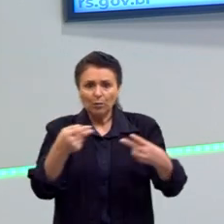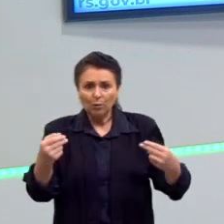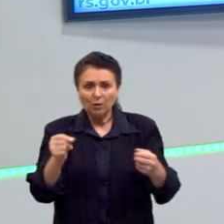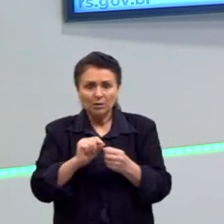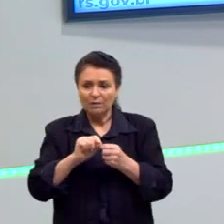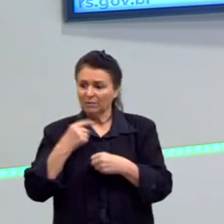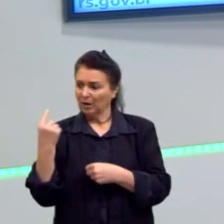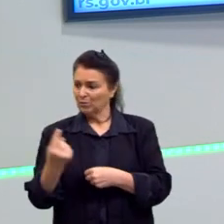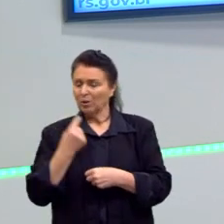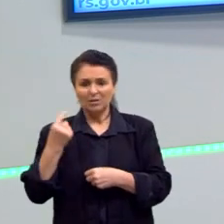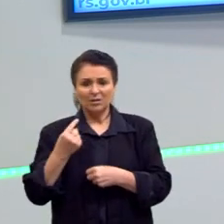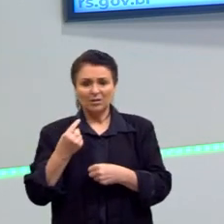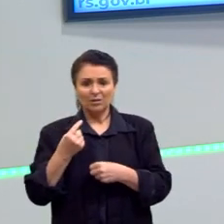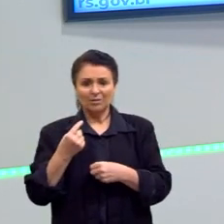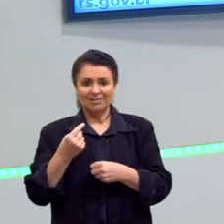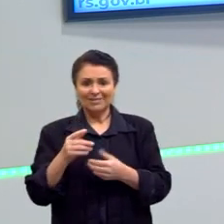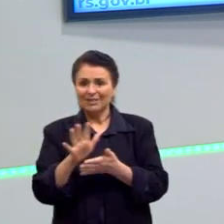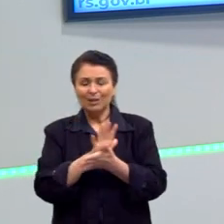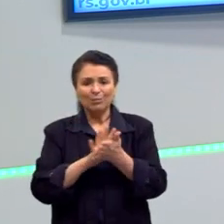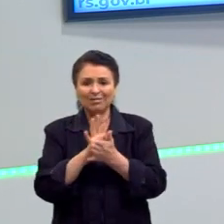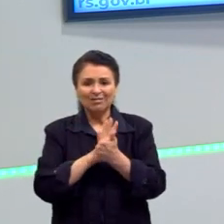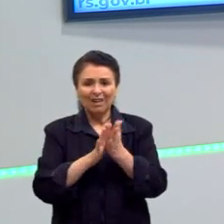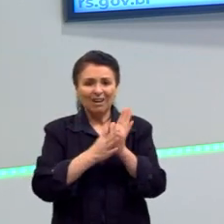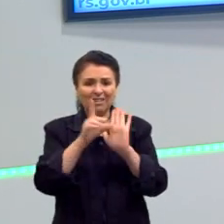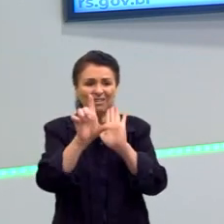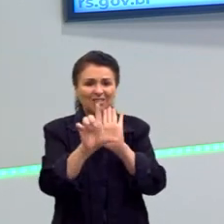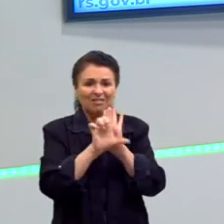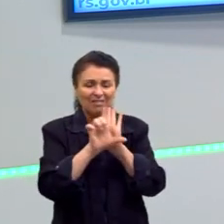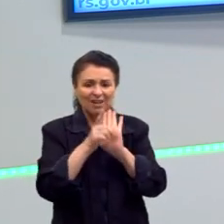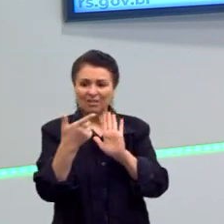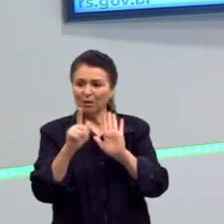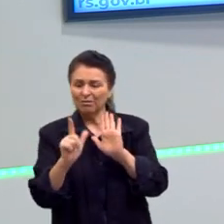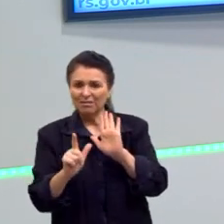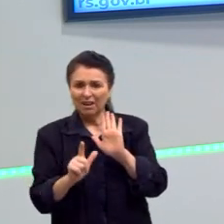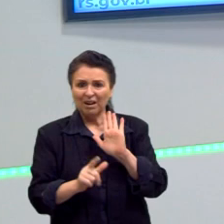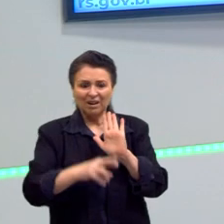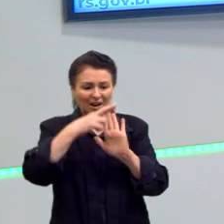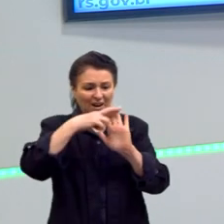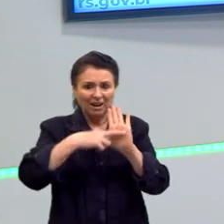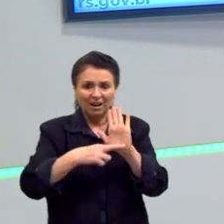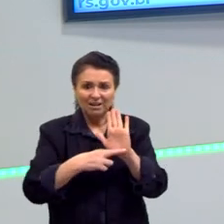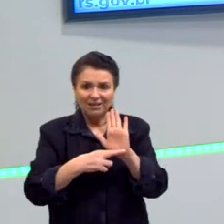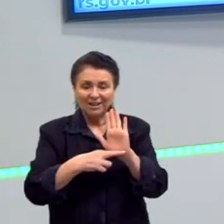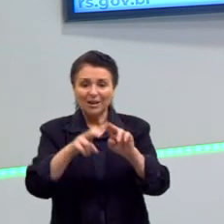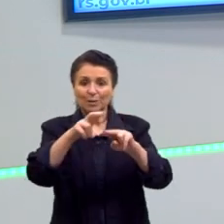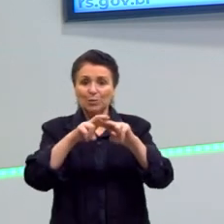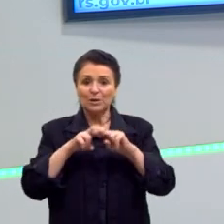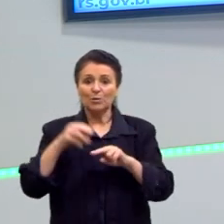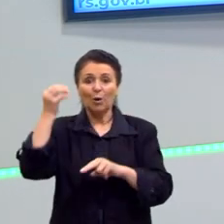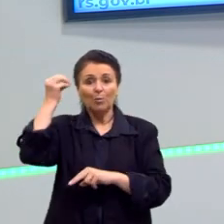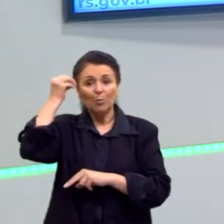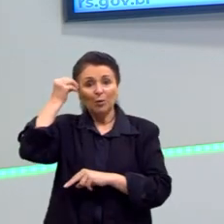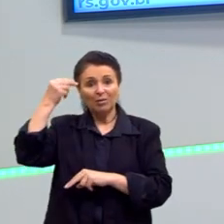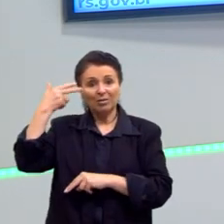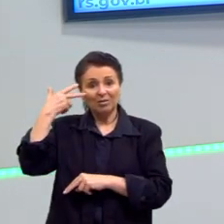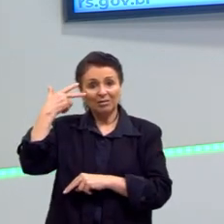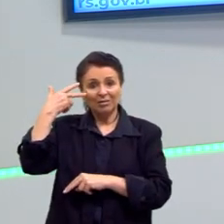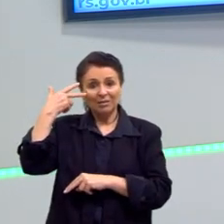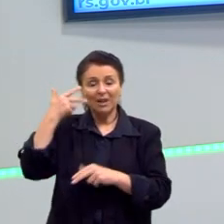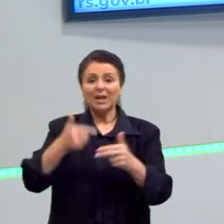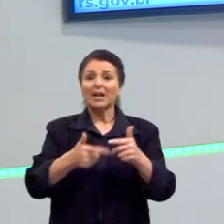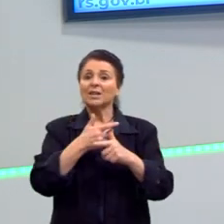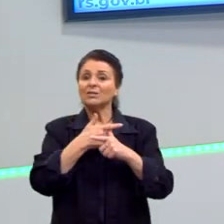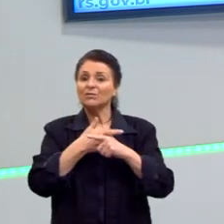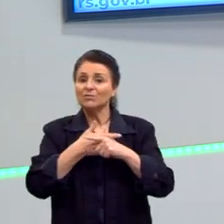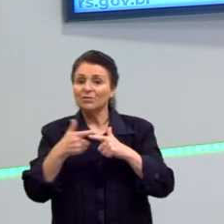aquilo, e ninguém me regula. Por isso que é bem interessante a proposta do Montesquieu, o barão de Montesquieu, da divisão